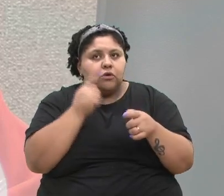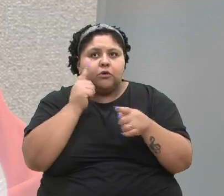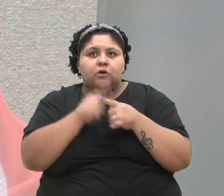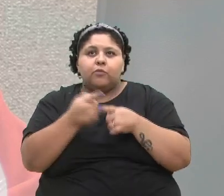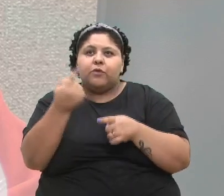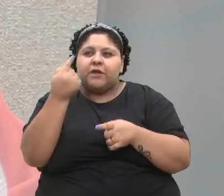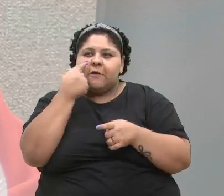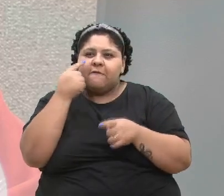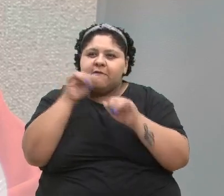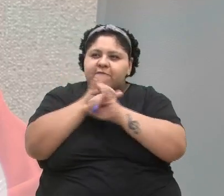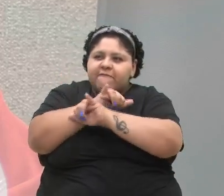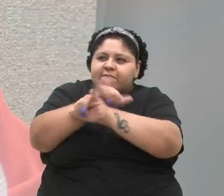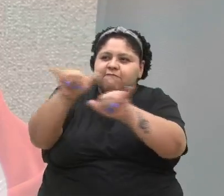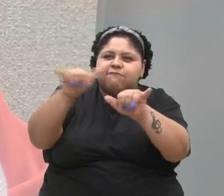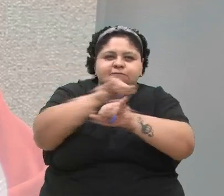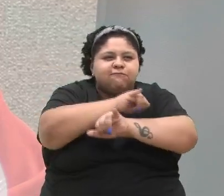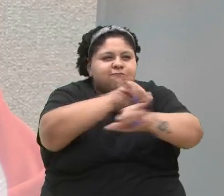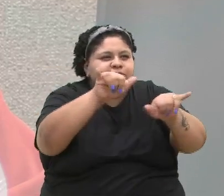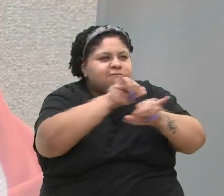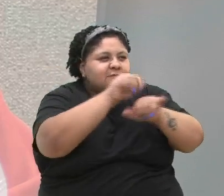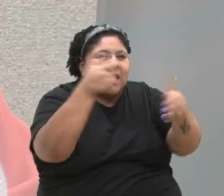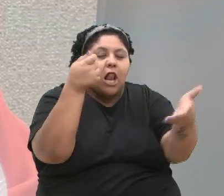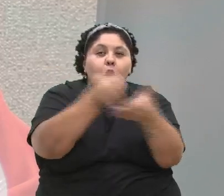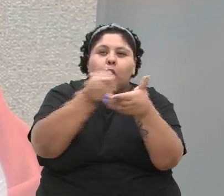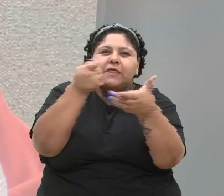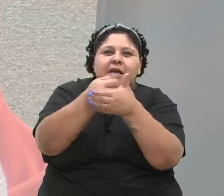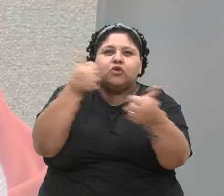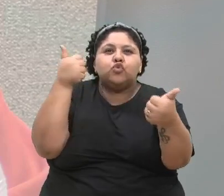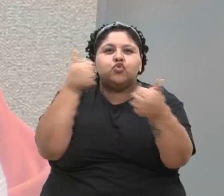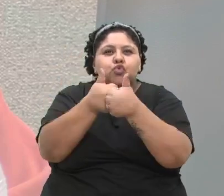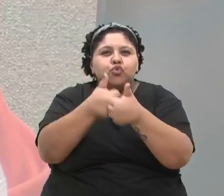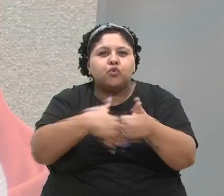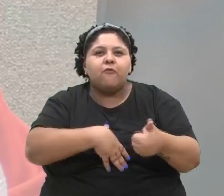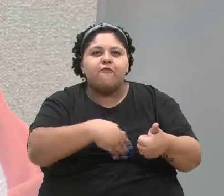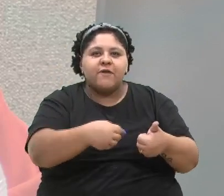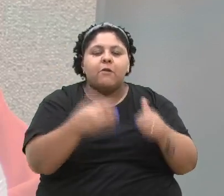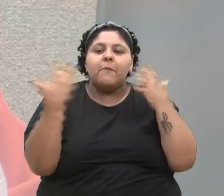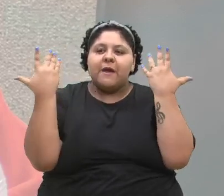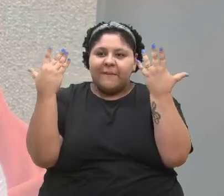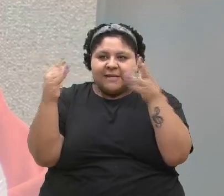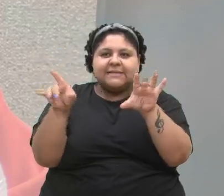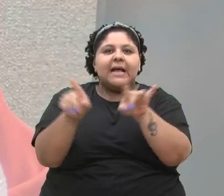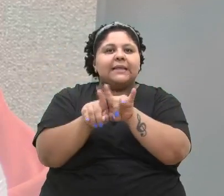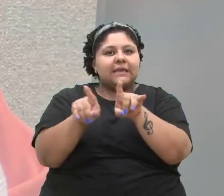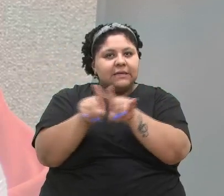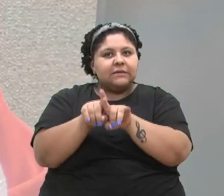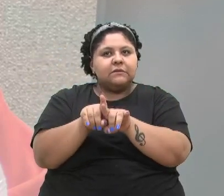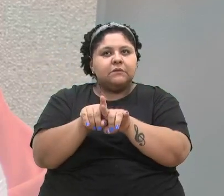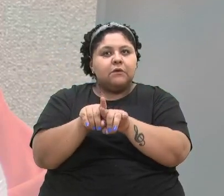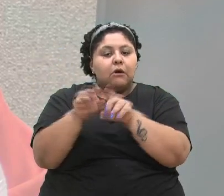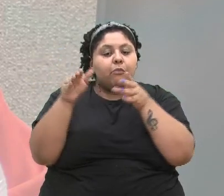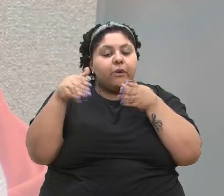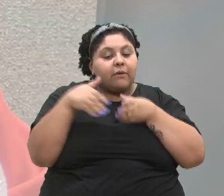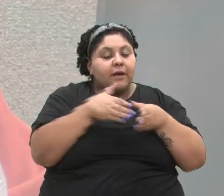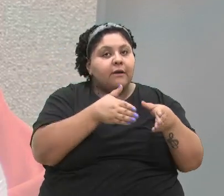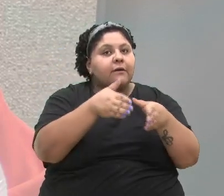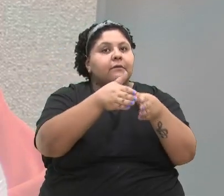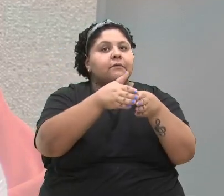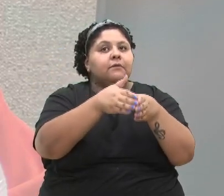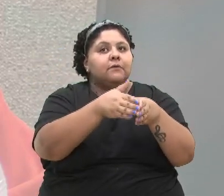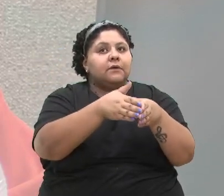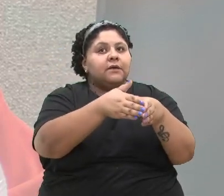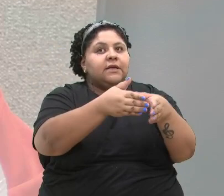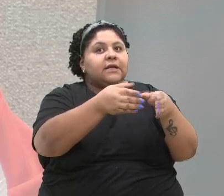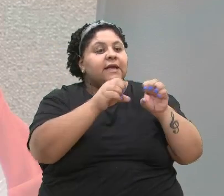campanha, eu vi ela lutando, então, parabenizar a ela também, pelo caminho que ela ensinou ao seu